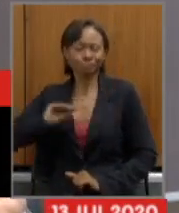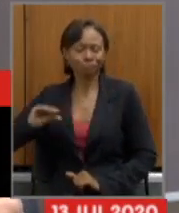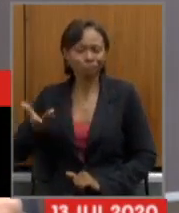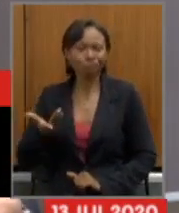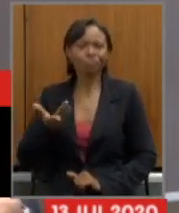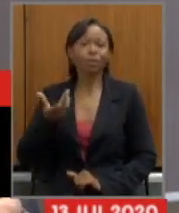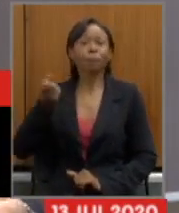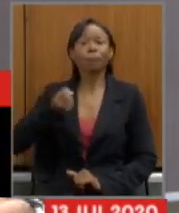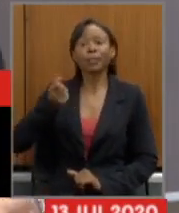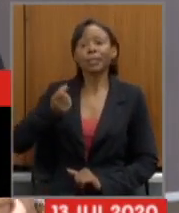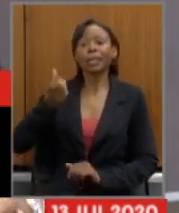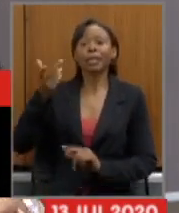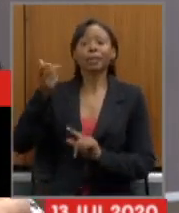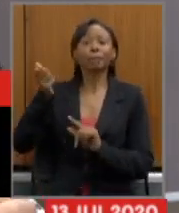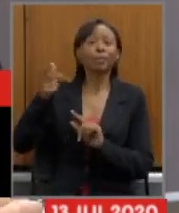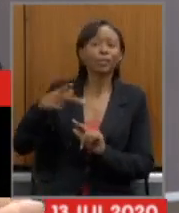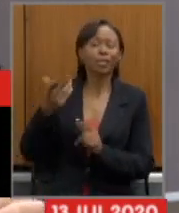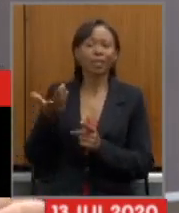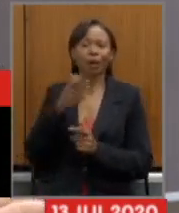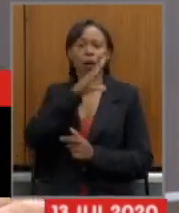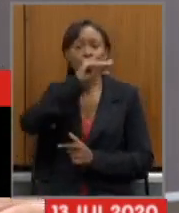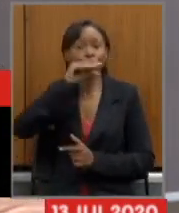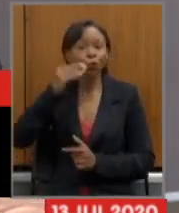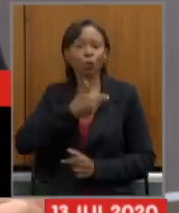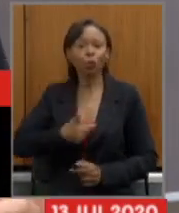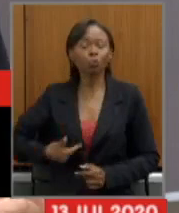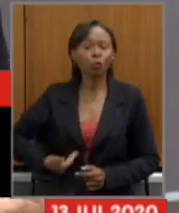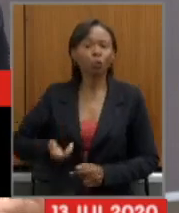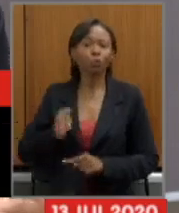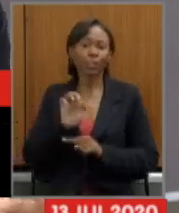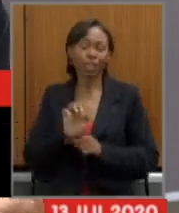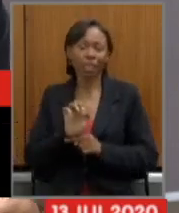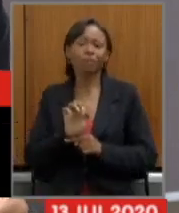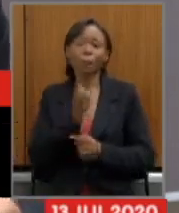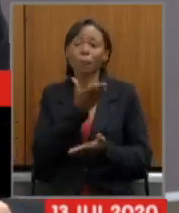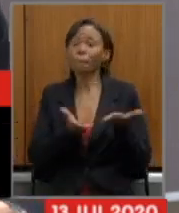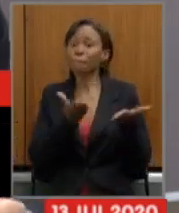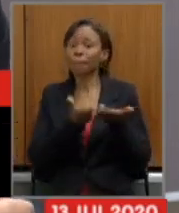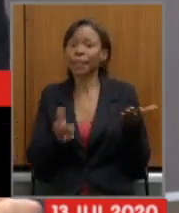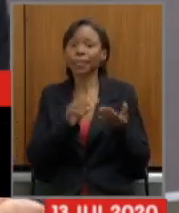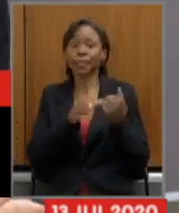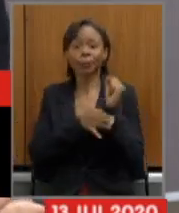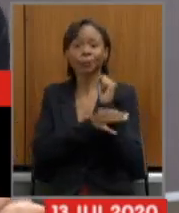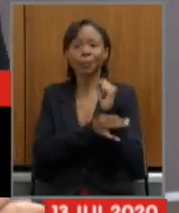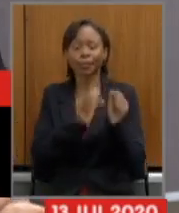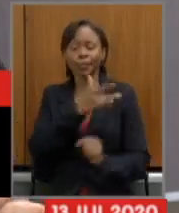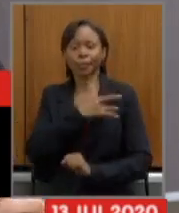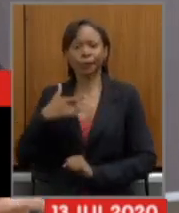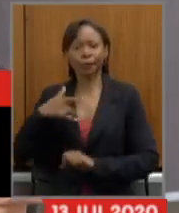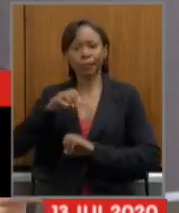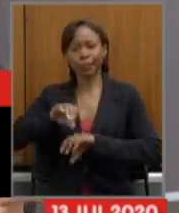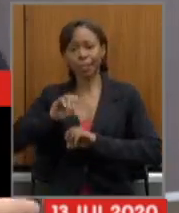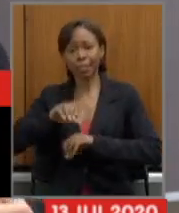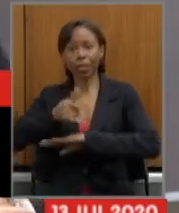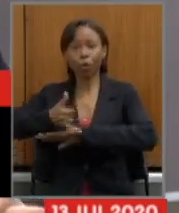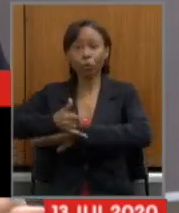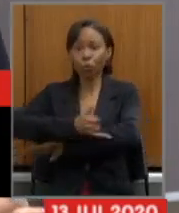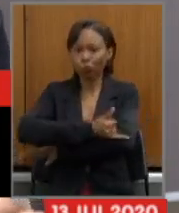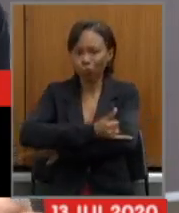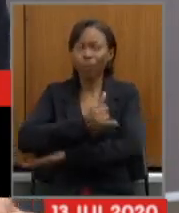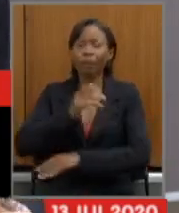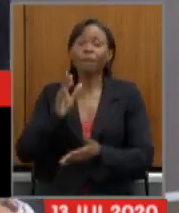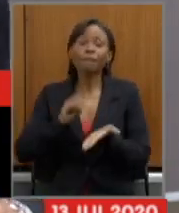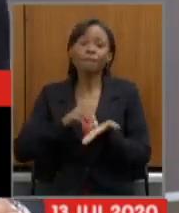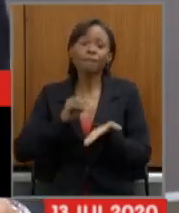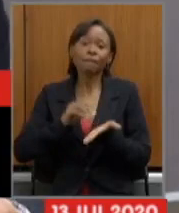públicos estaduais, perda de capacidade de investimento em segurança, saúde, educação e infraestrutura, falta de